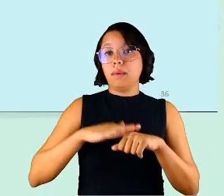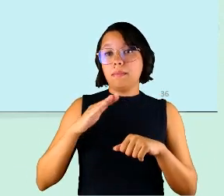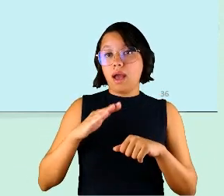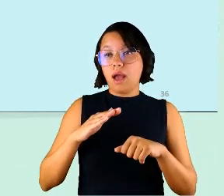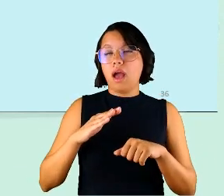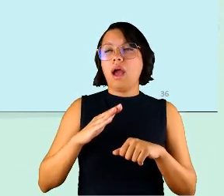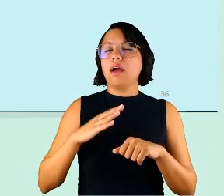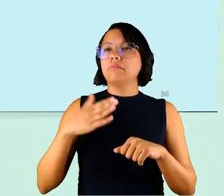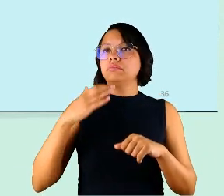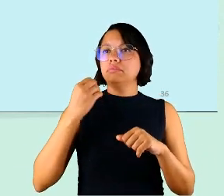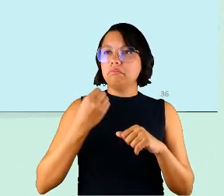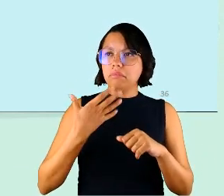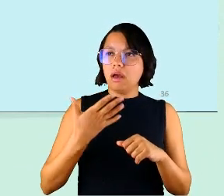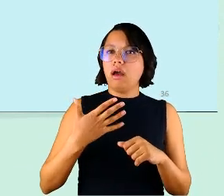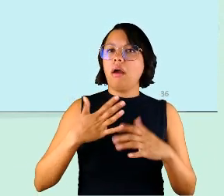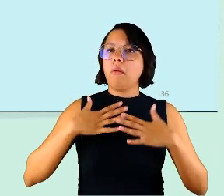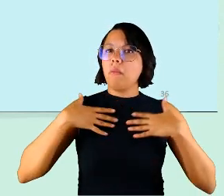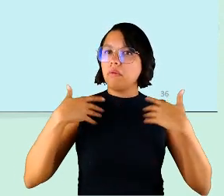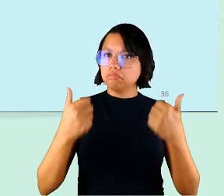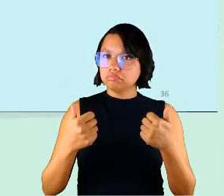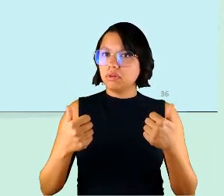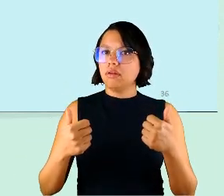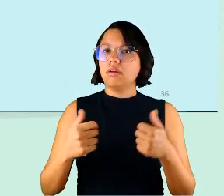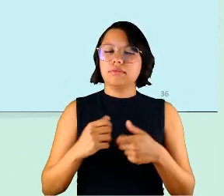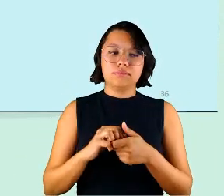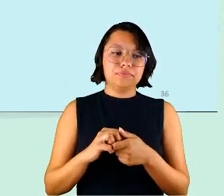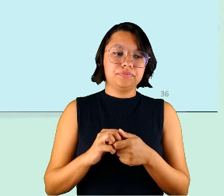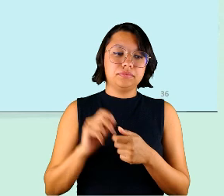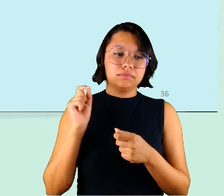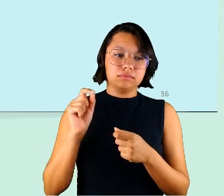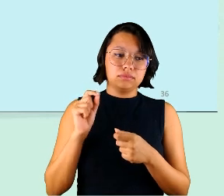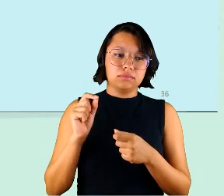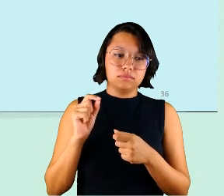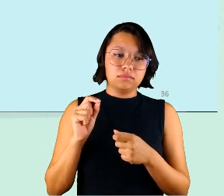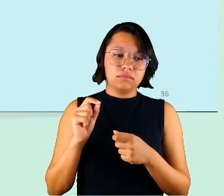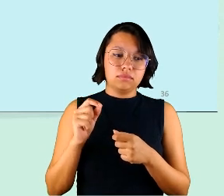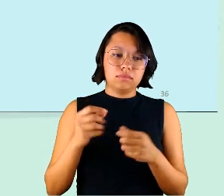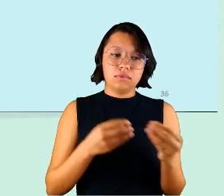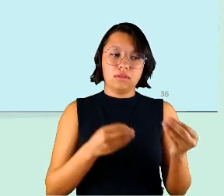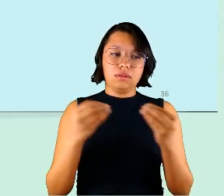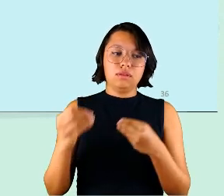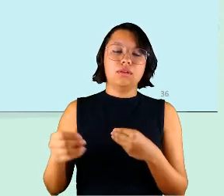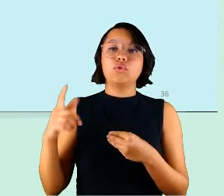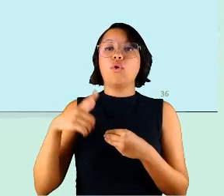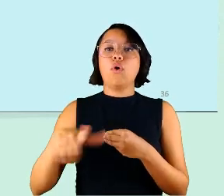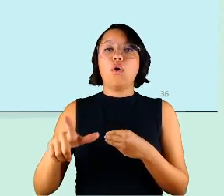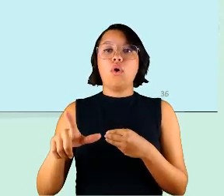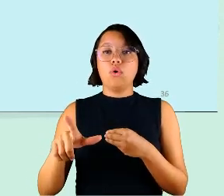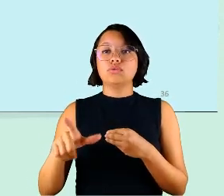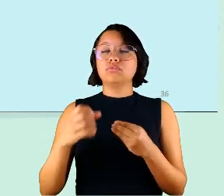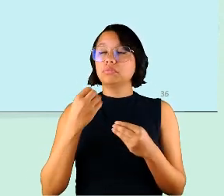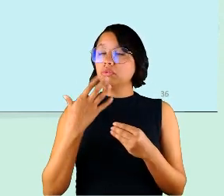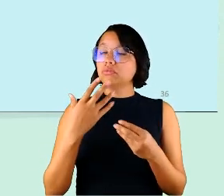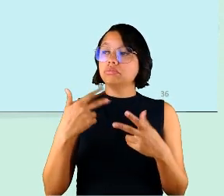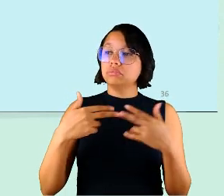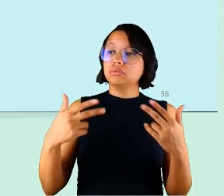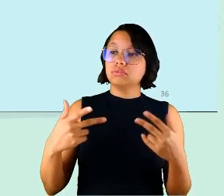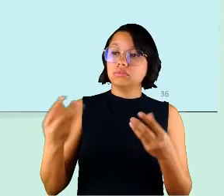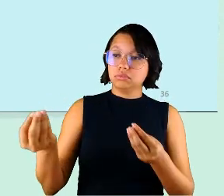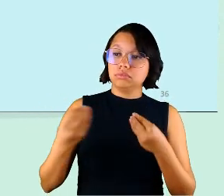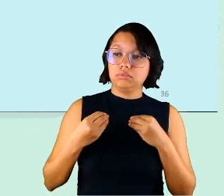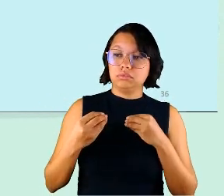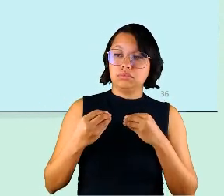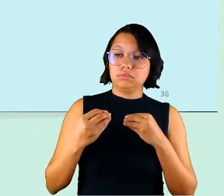eficiente com maior qualidade né e que traz outros benefícios de conciliação trabalho e